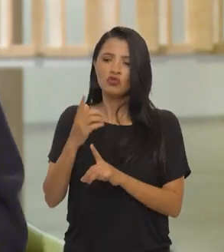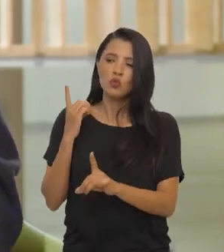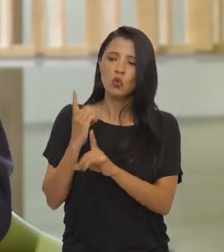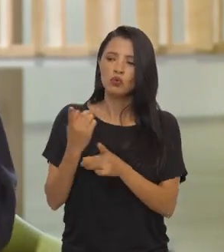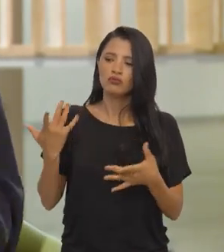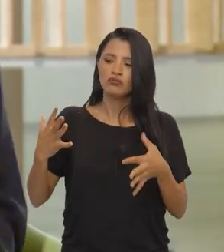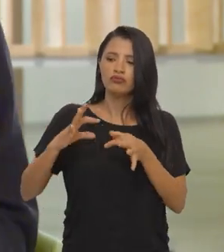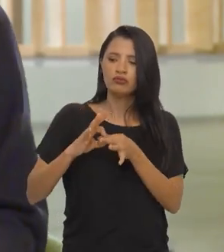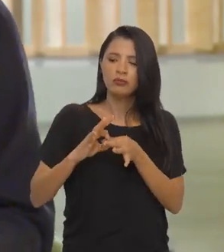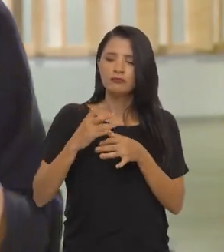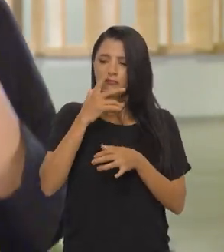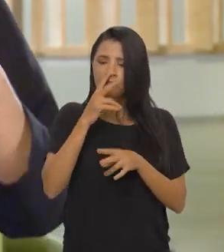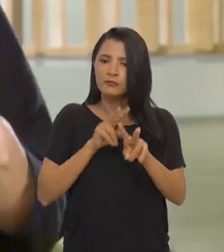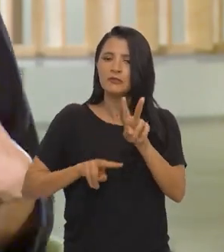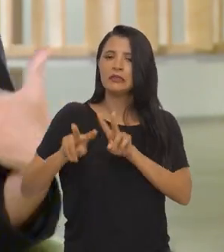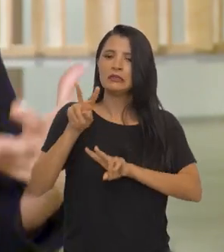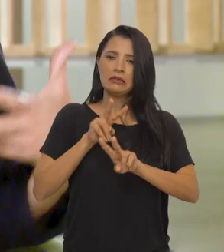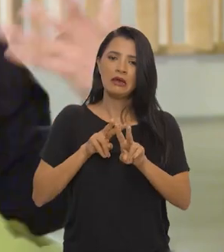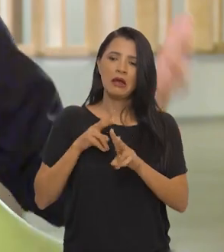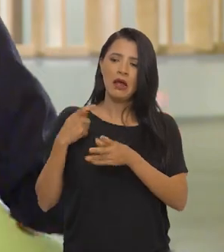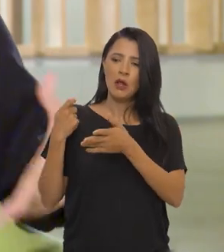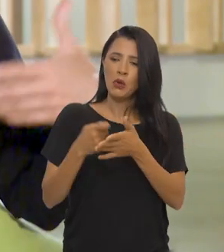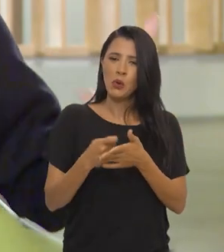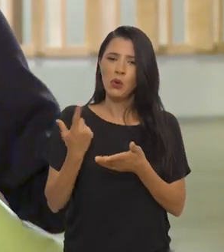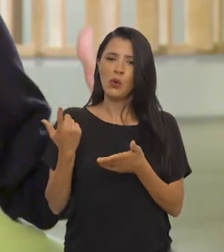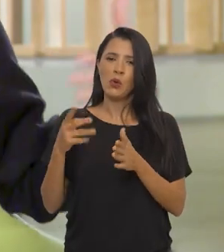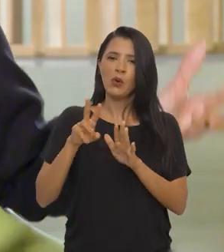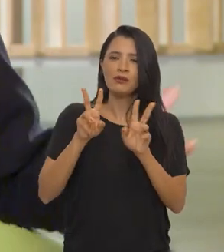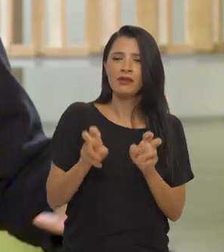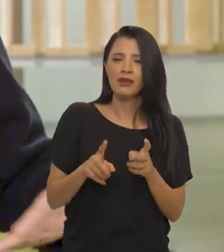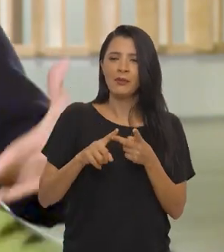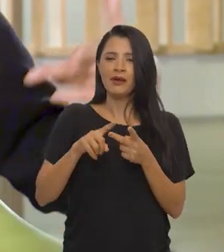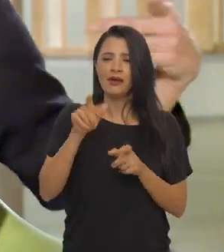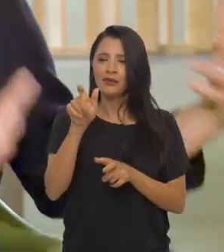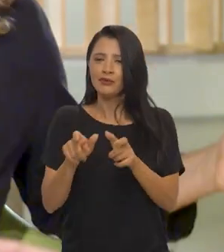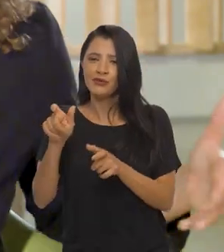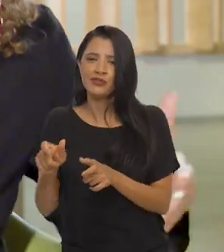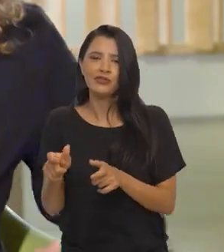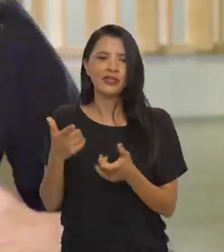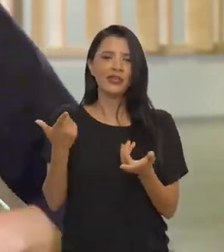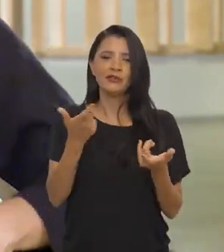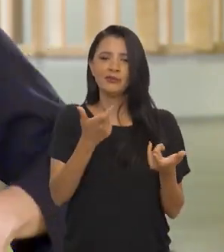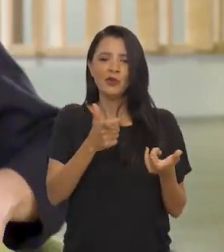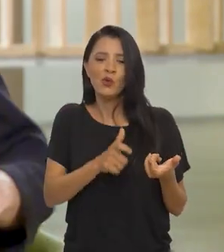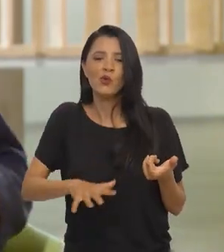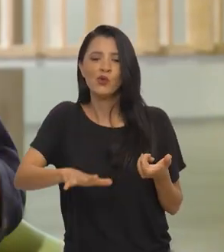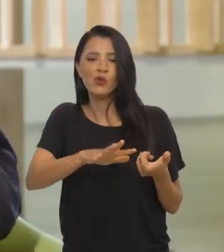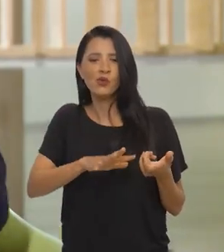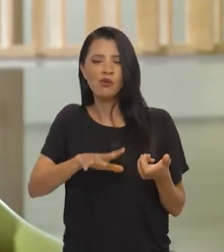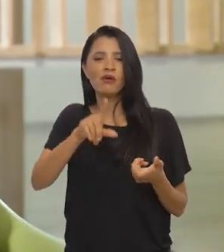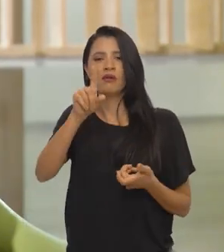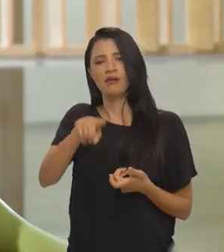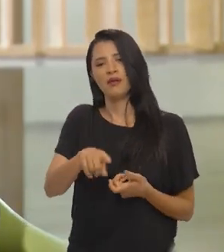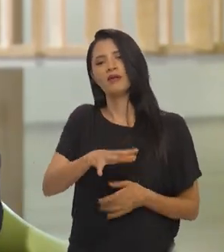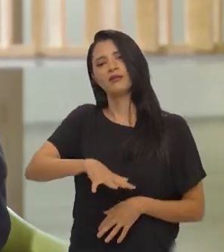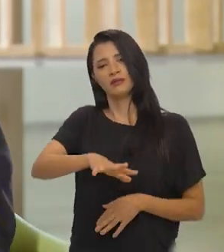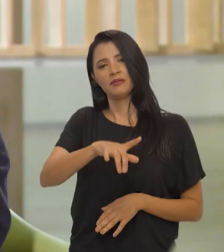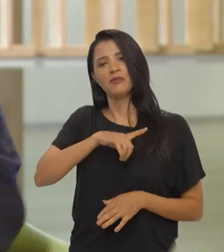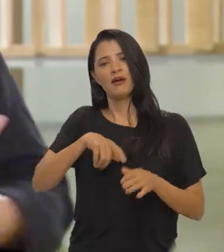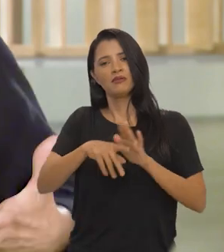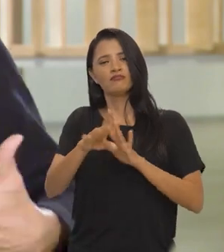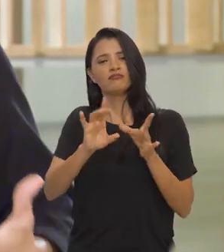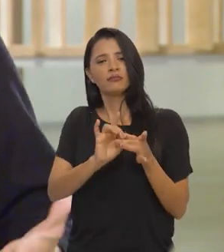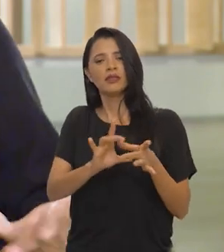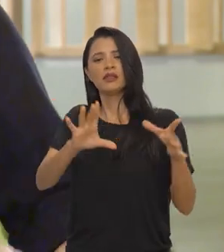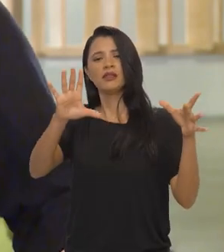encontro, de conexão, de visibilizar lutas, agendas, sujeitos, territórios. é